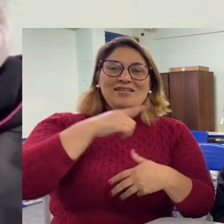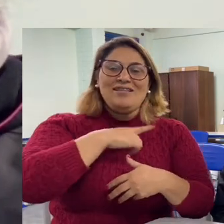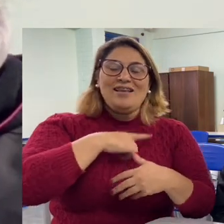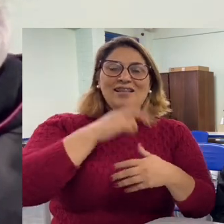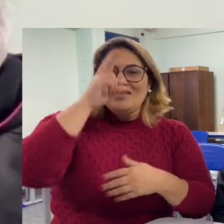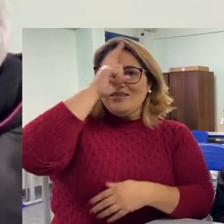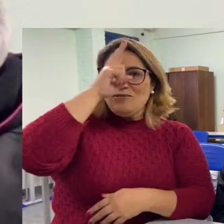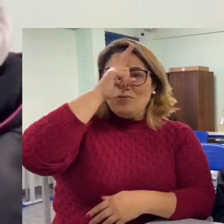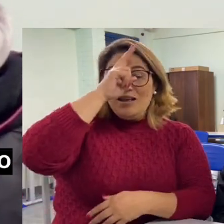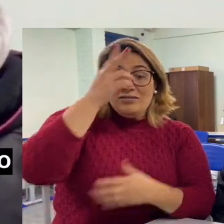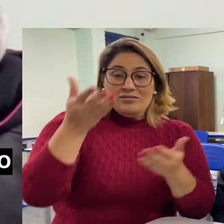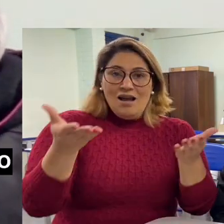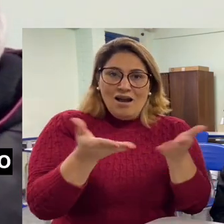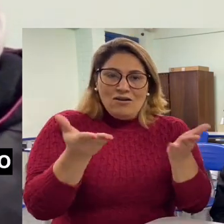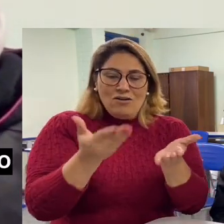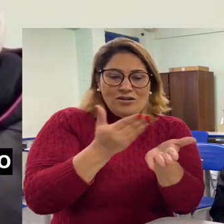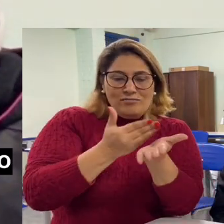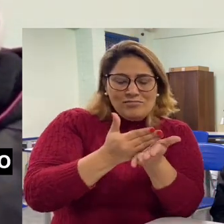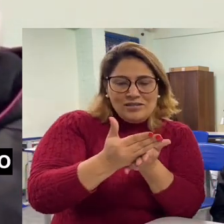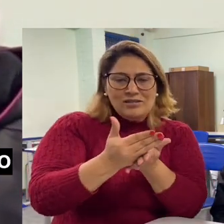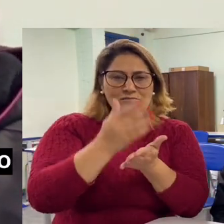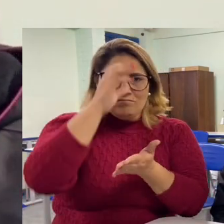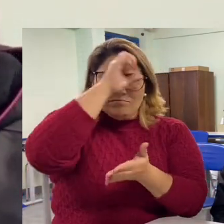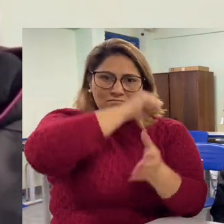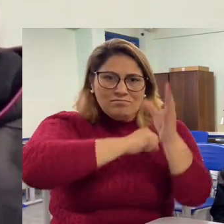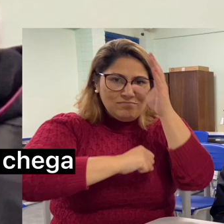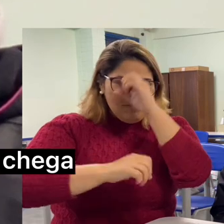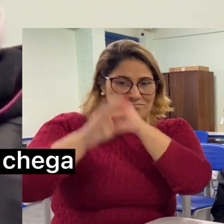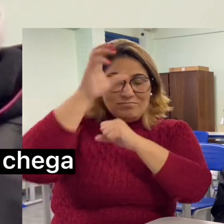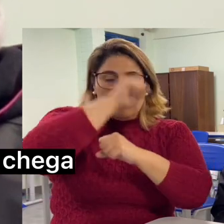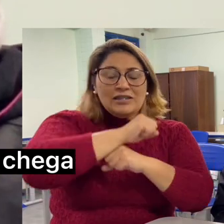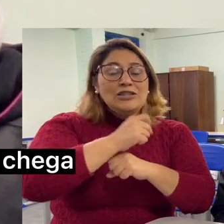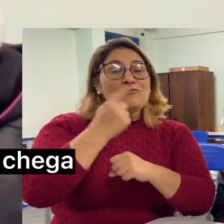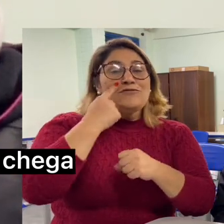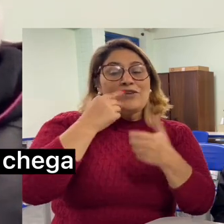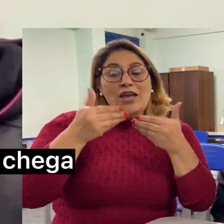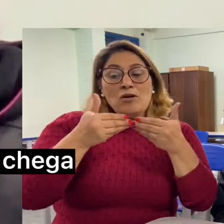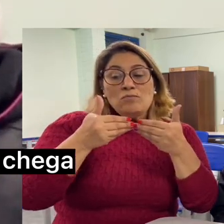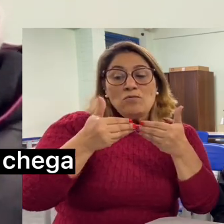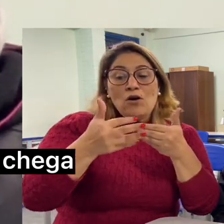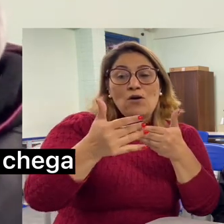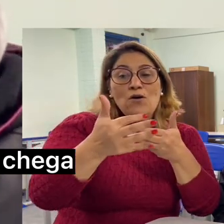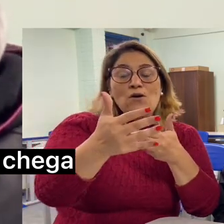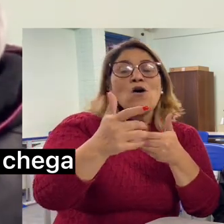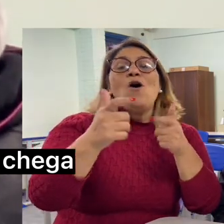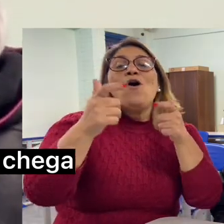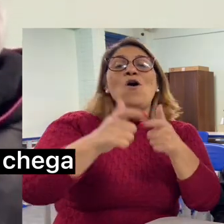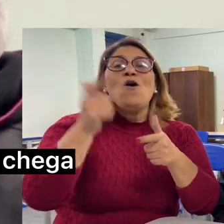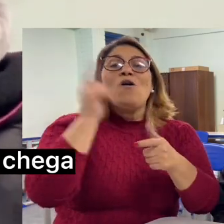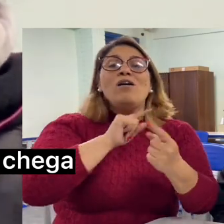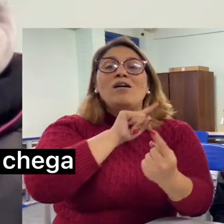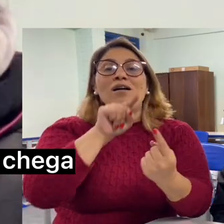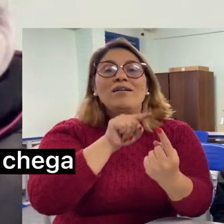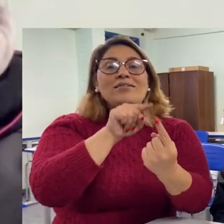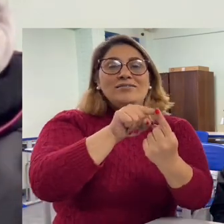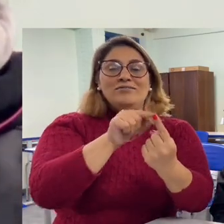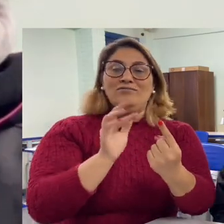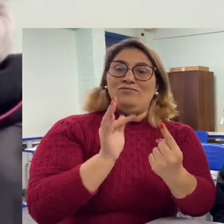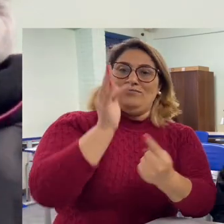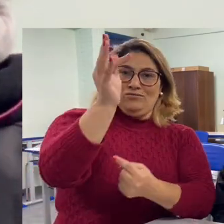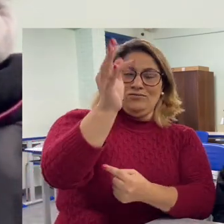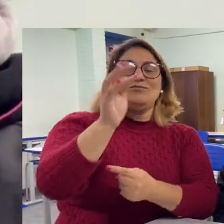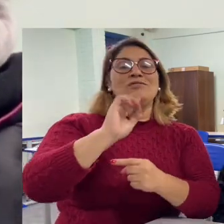lembrança de agora que a gente está começando. E vamos ver para frente até onde a gente chega,